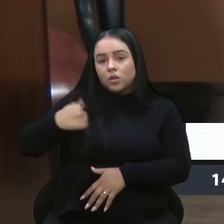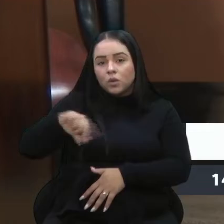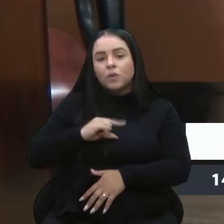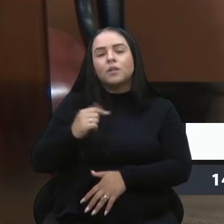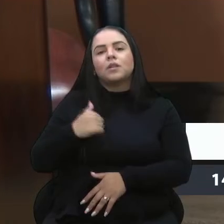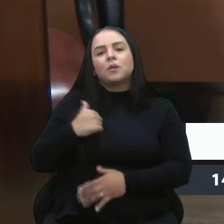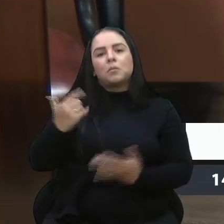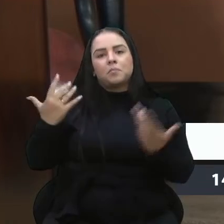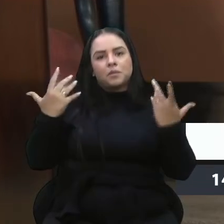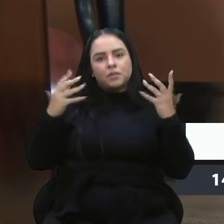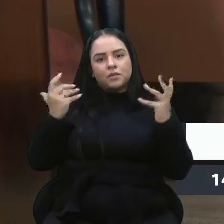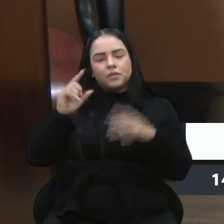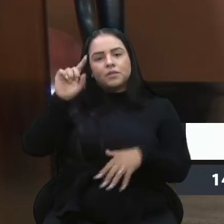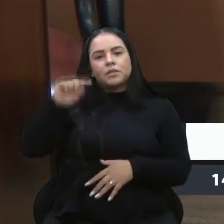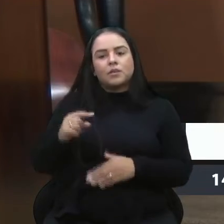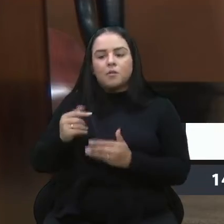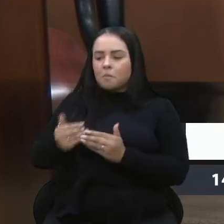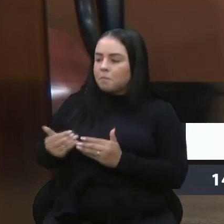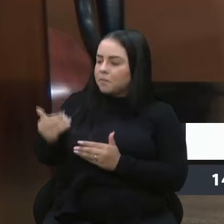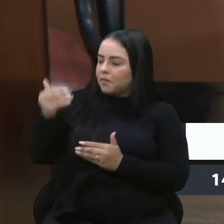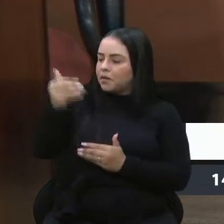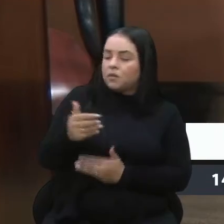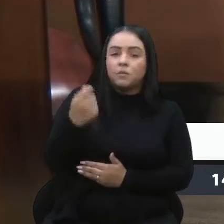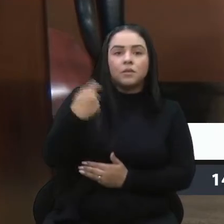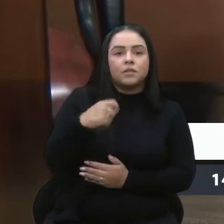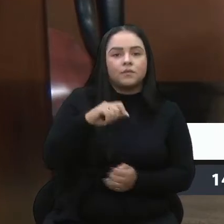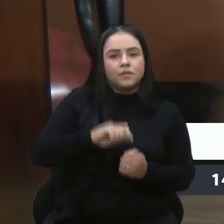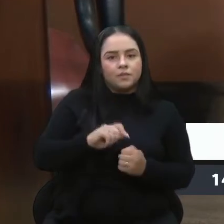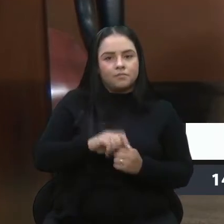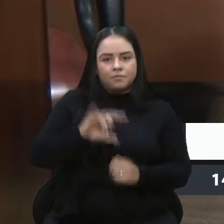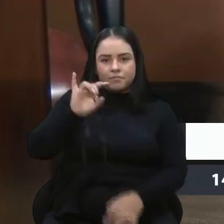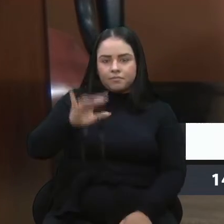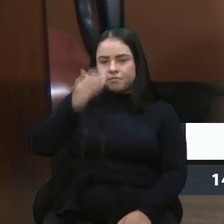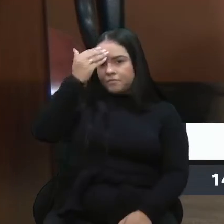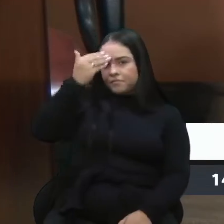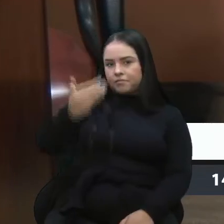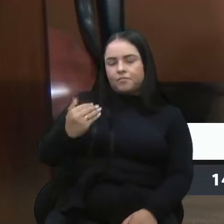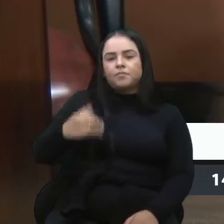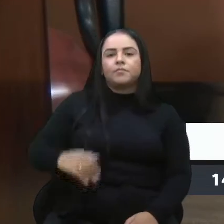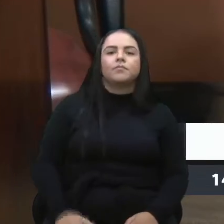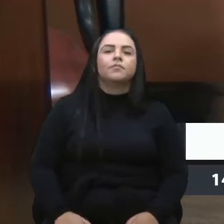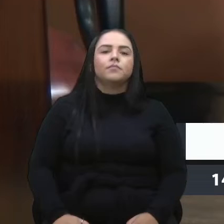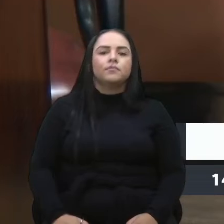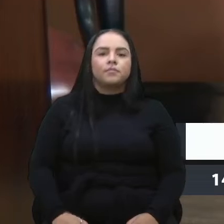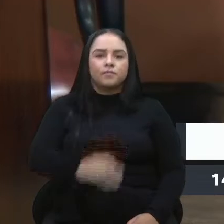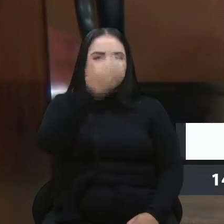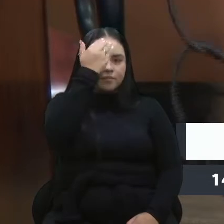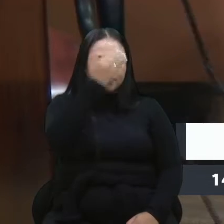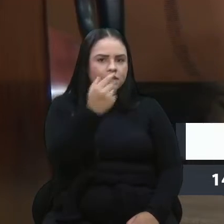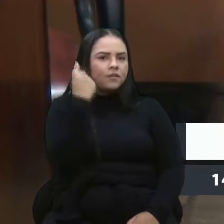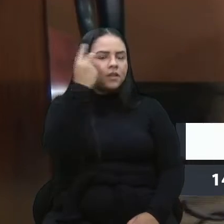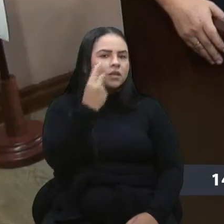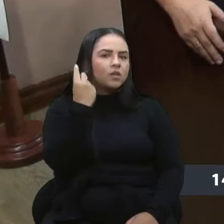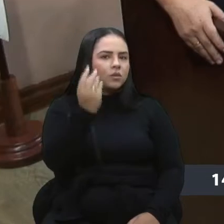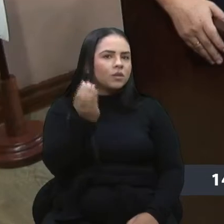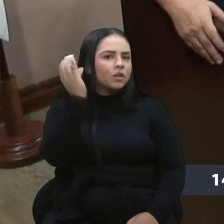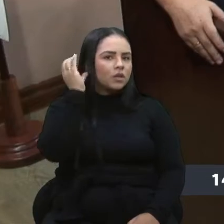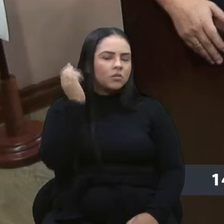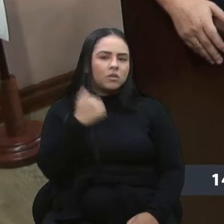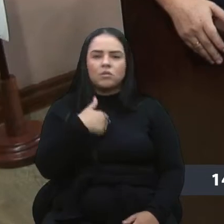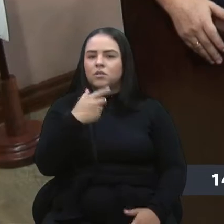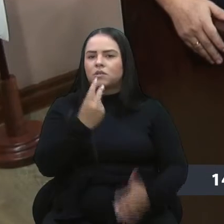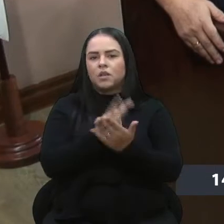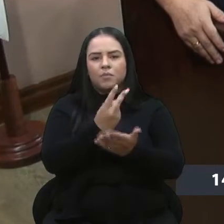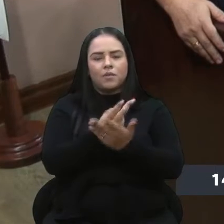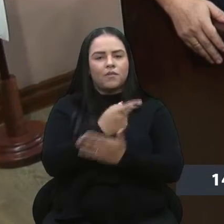parabenizo que era um passo que tinha que ser tomado. Era isso, meu muito obrigado. Obrigado, vereador Cadore. Não, aqui, sempre dizer,